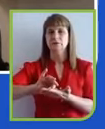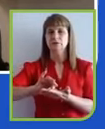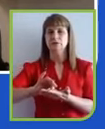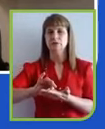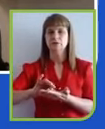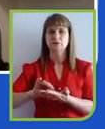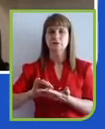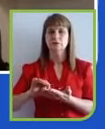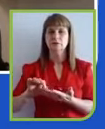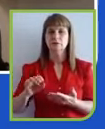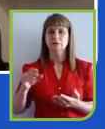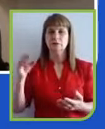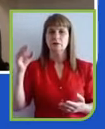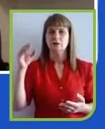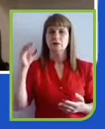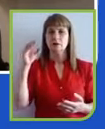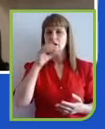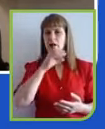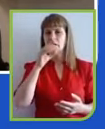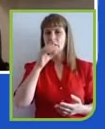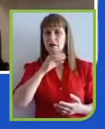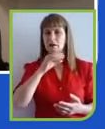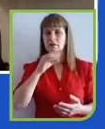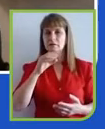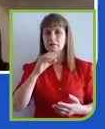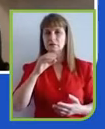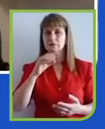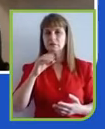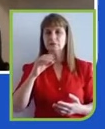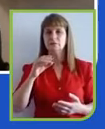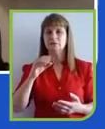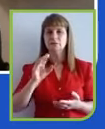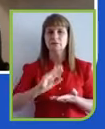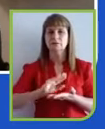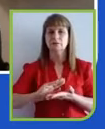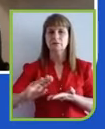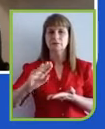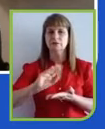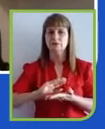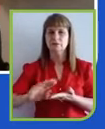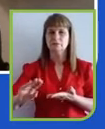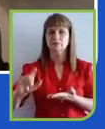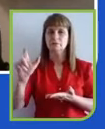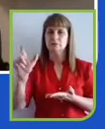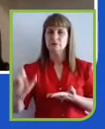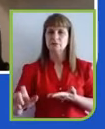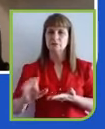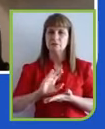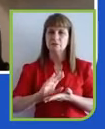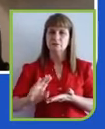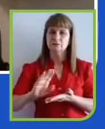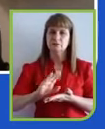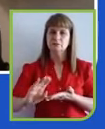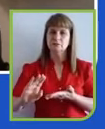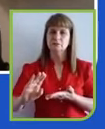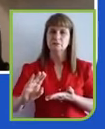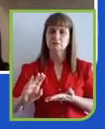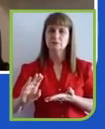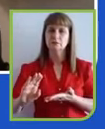do acionista, do investidor, para um capitalismo de stakeholders, ou seja, um capitalismo que olha todas as partes interessadas,